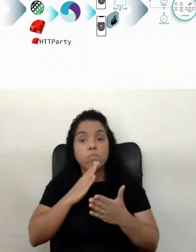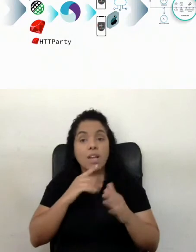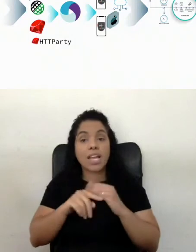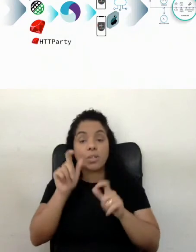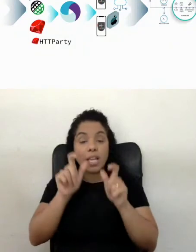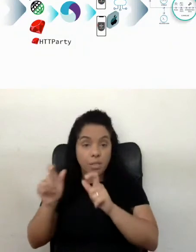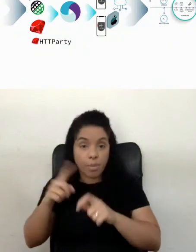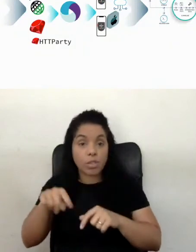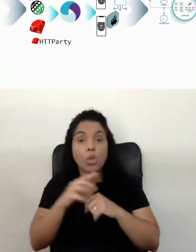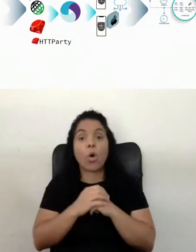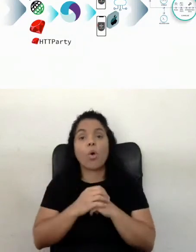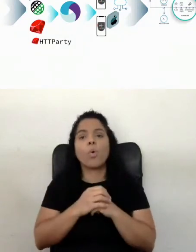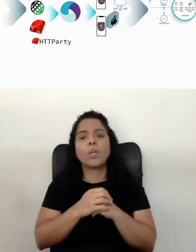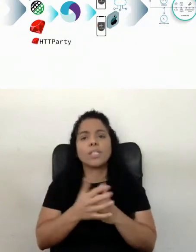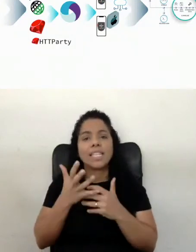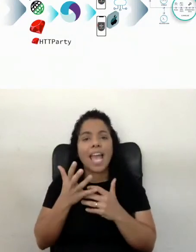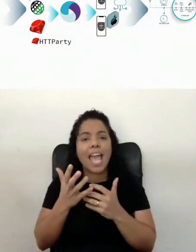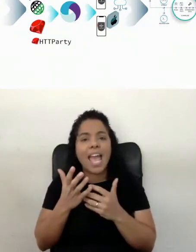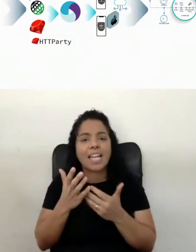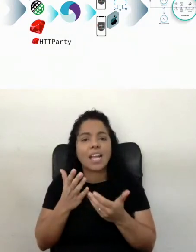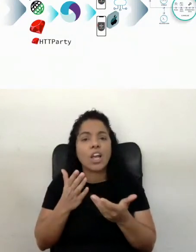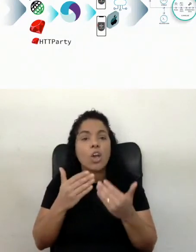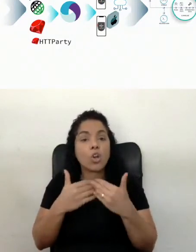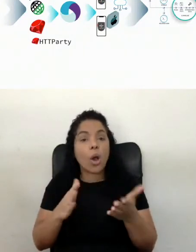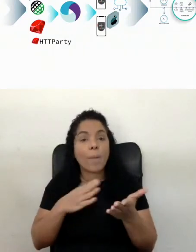as pessoas, né, elas querem começar do meio para o fim,